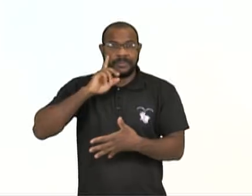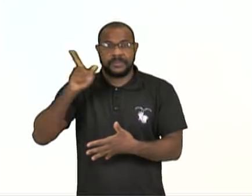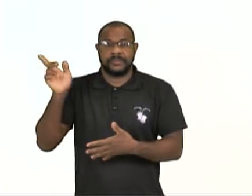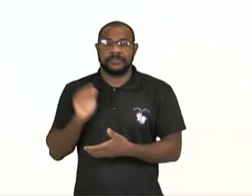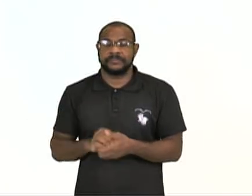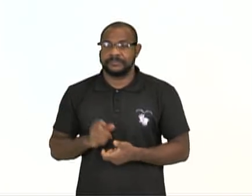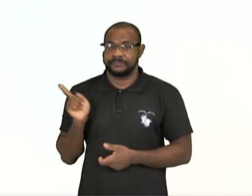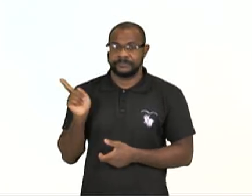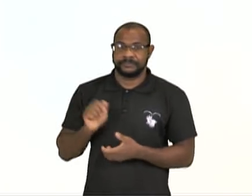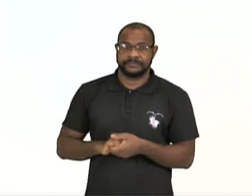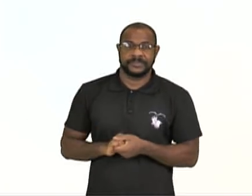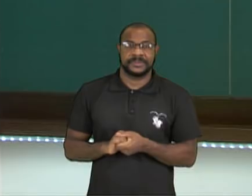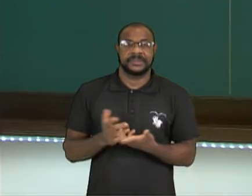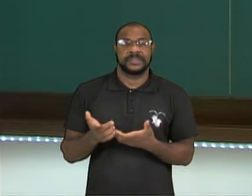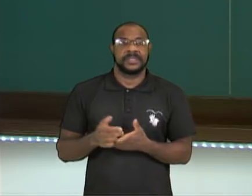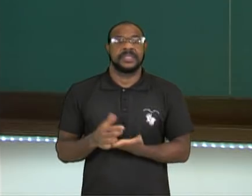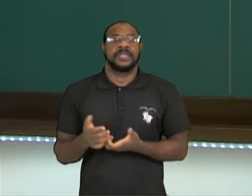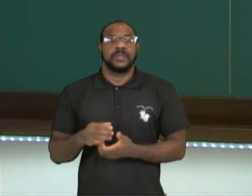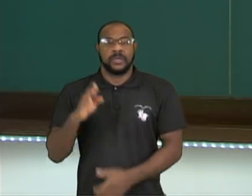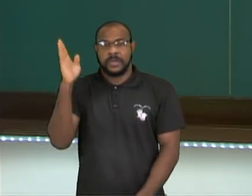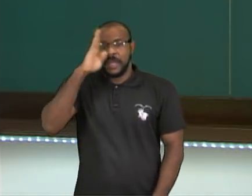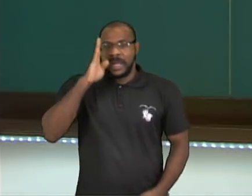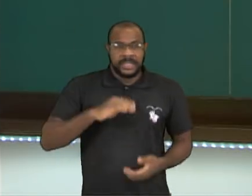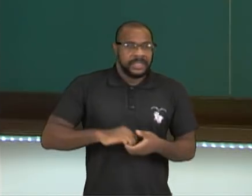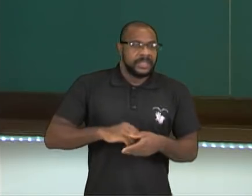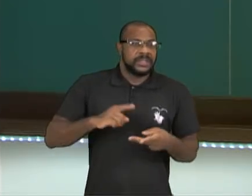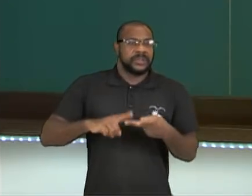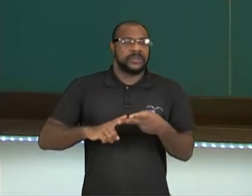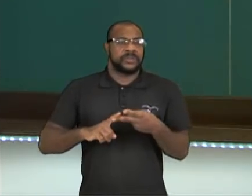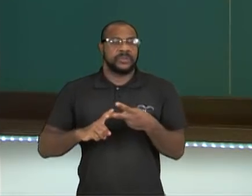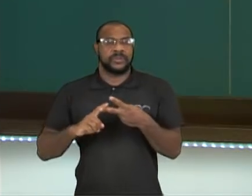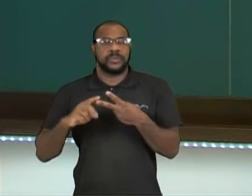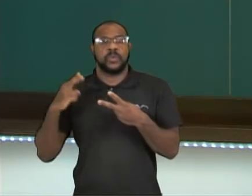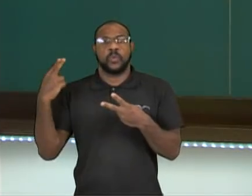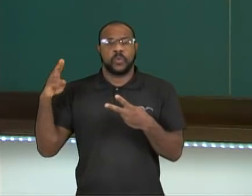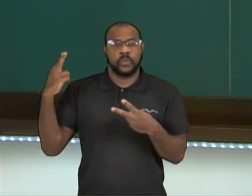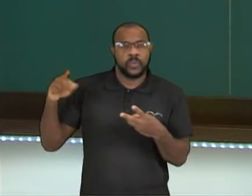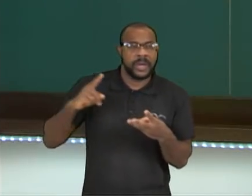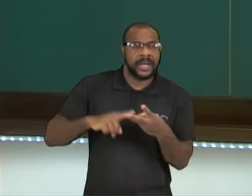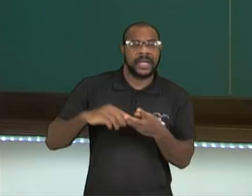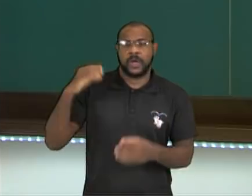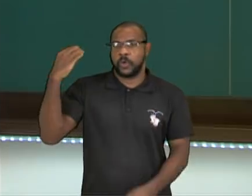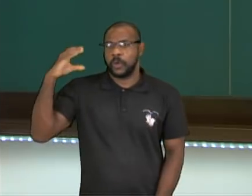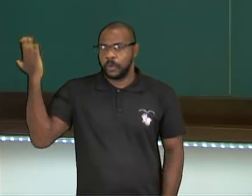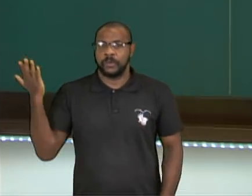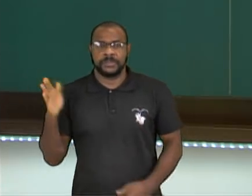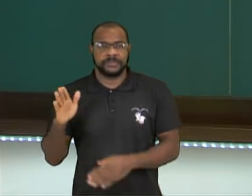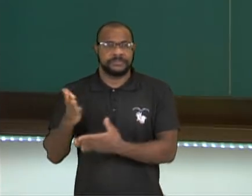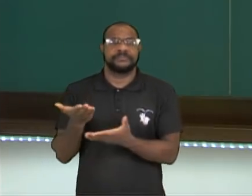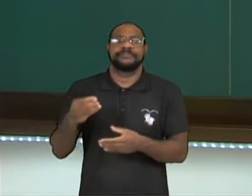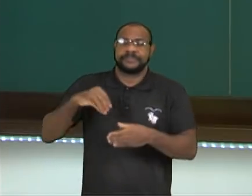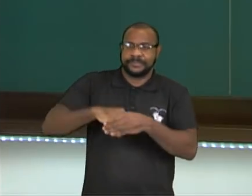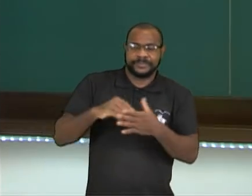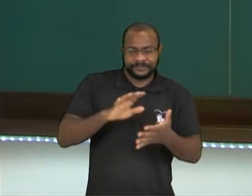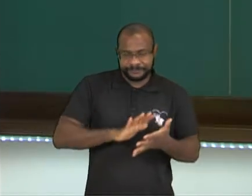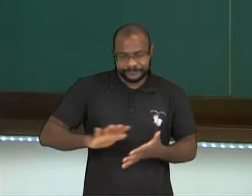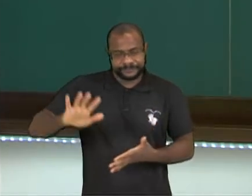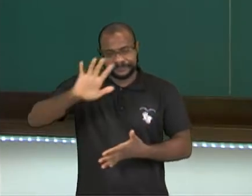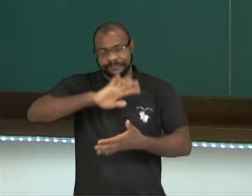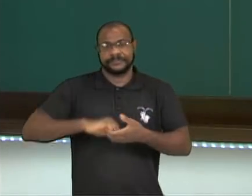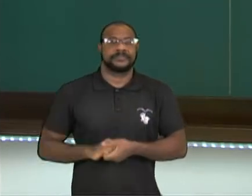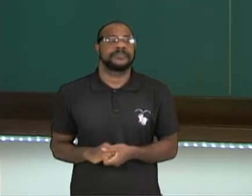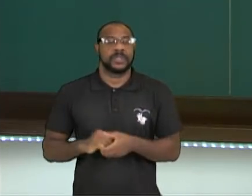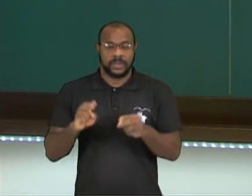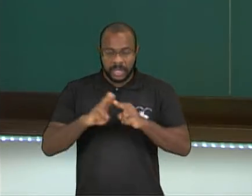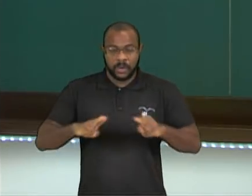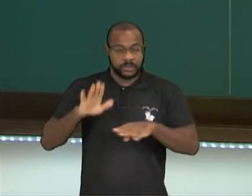Colômbia, o México, que todos ajudam para benefício das pessoas, tá bom? Então, aqui